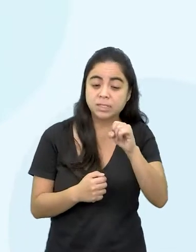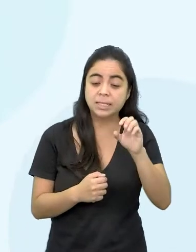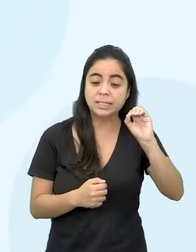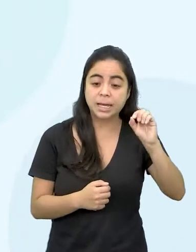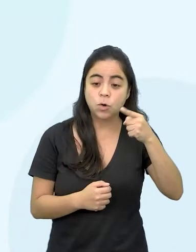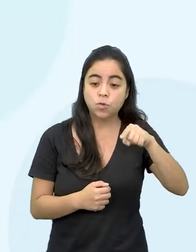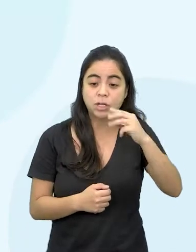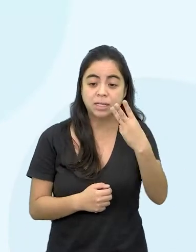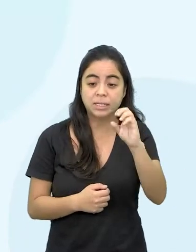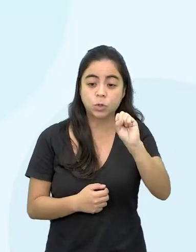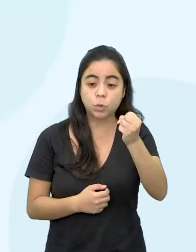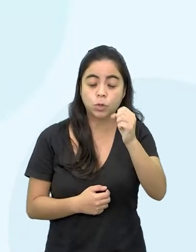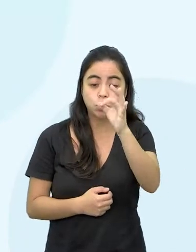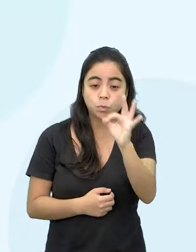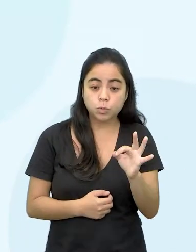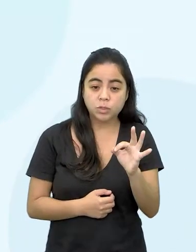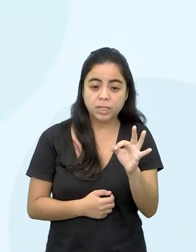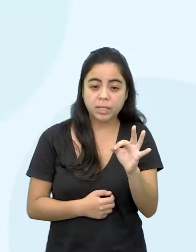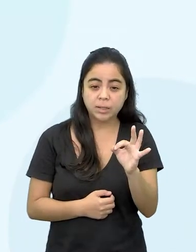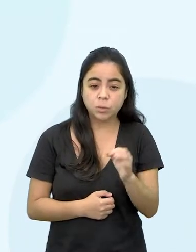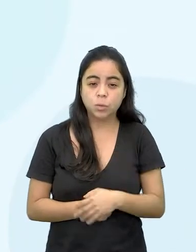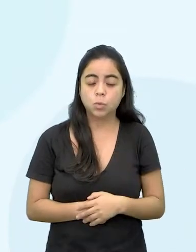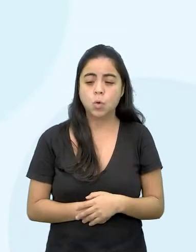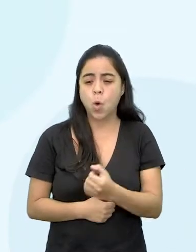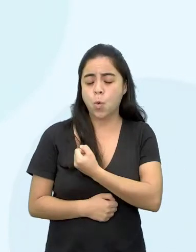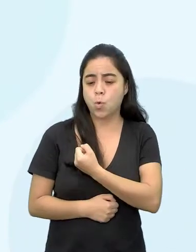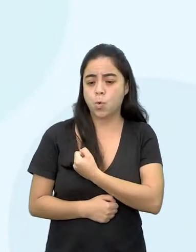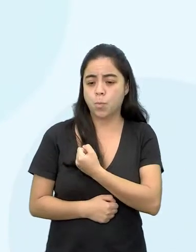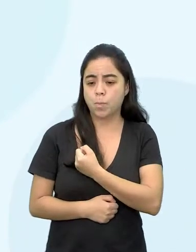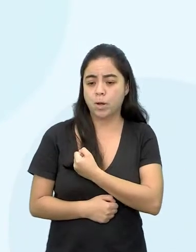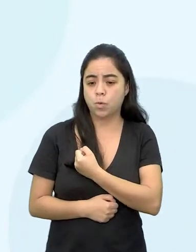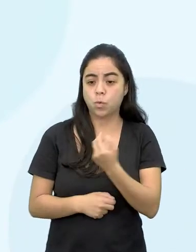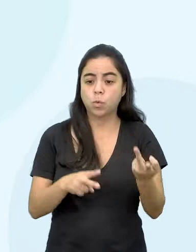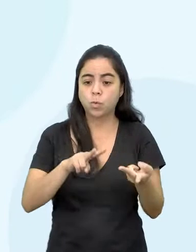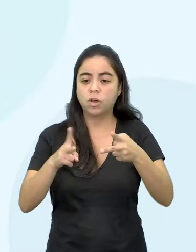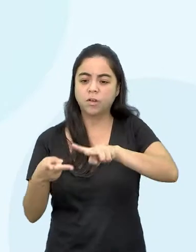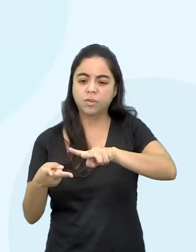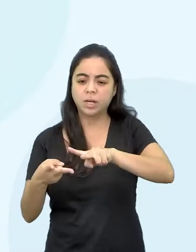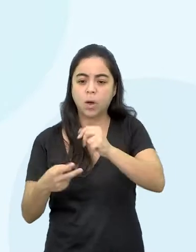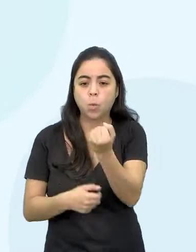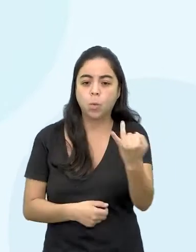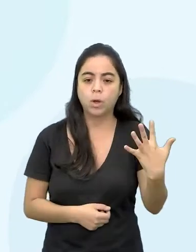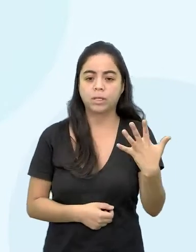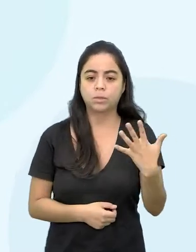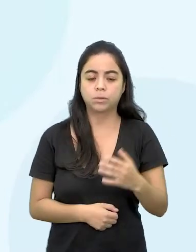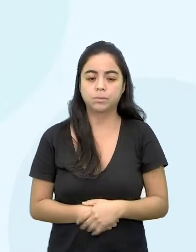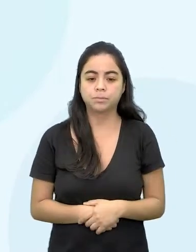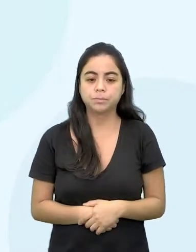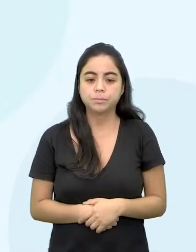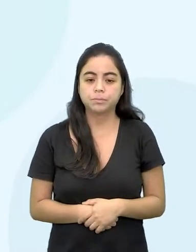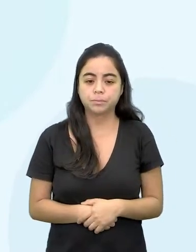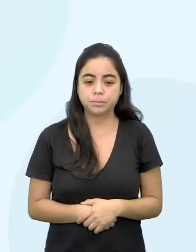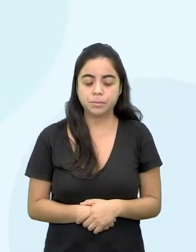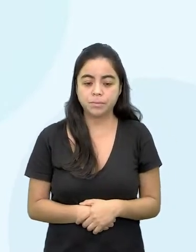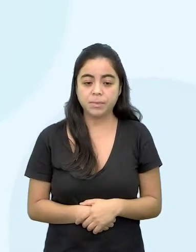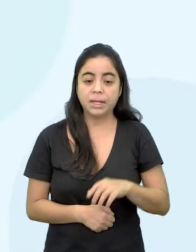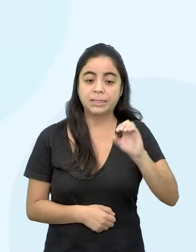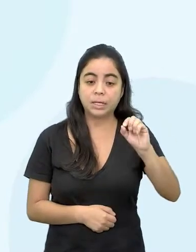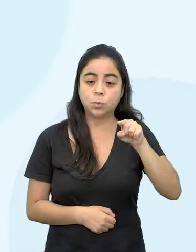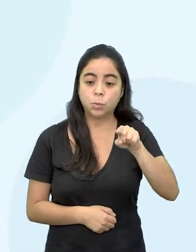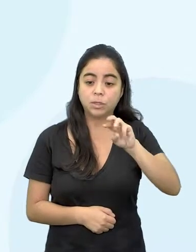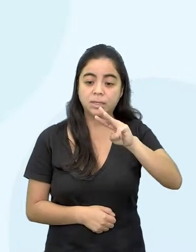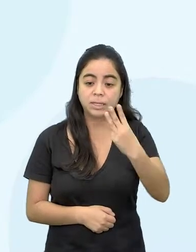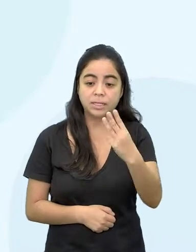,38%, qual é o número decimal que a gente calcula aí? 0,38%